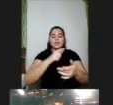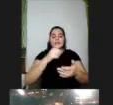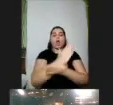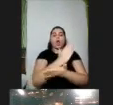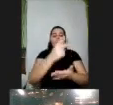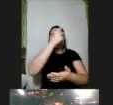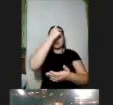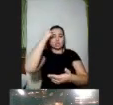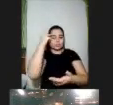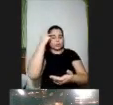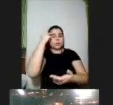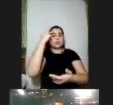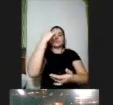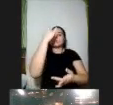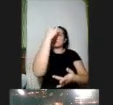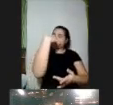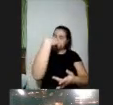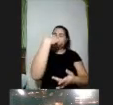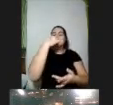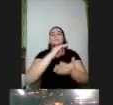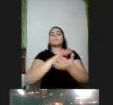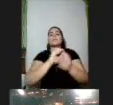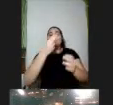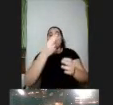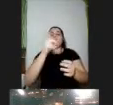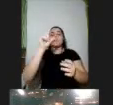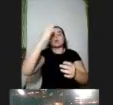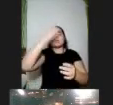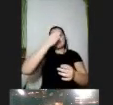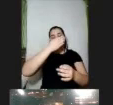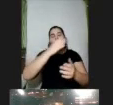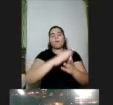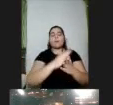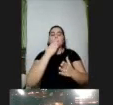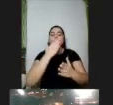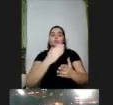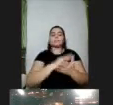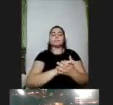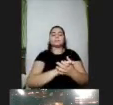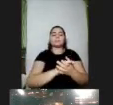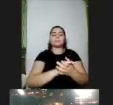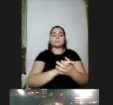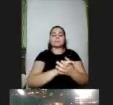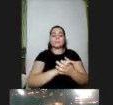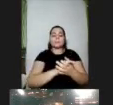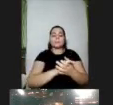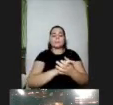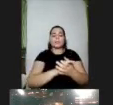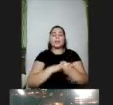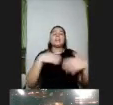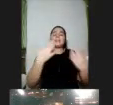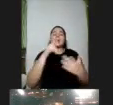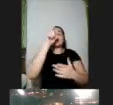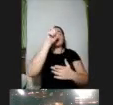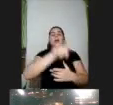disponibiliza com a descrição das imagens de todo modo para facilitar e aí o Rodrigo me mostrou isso isso foi